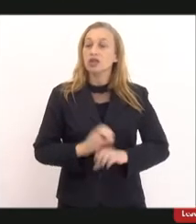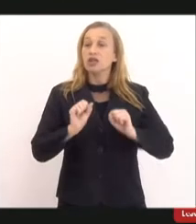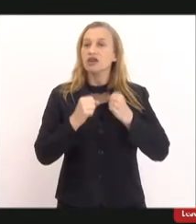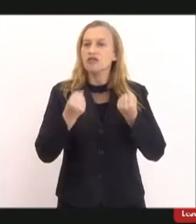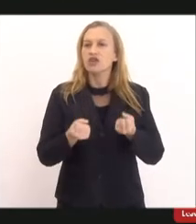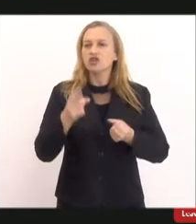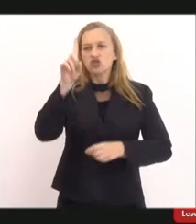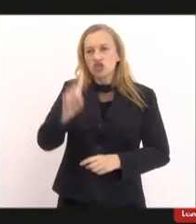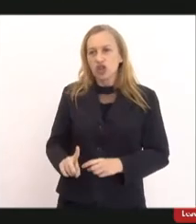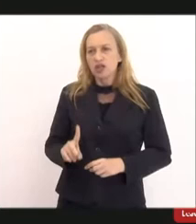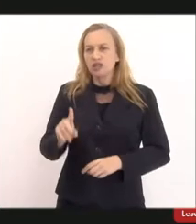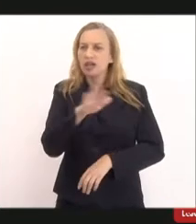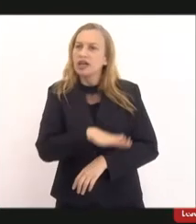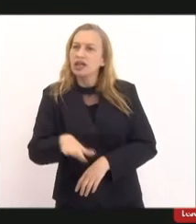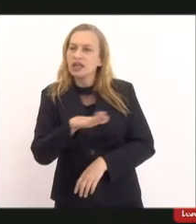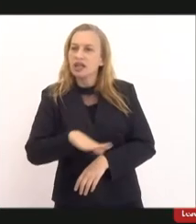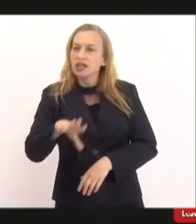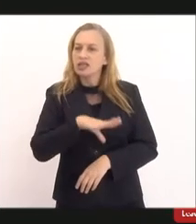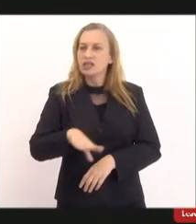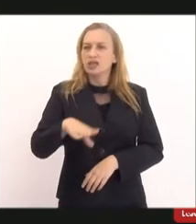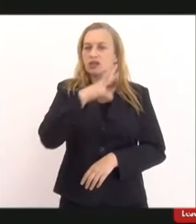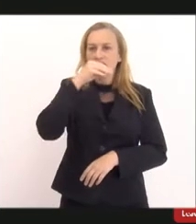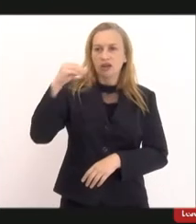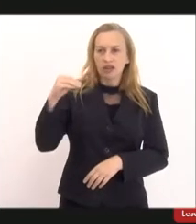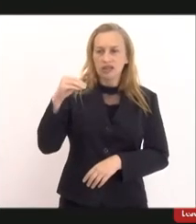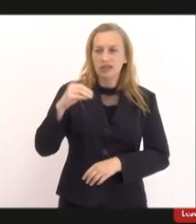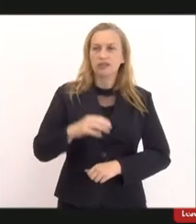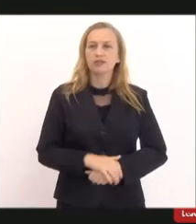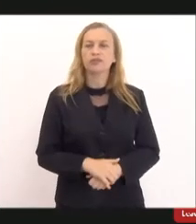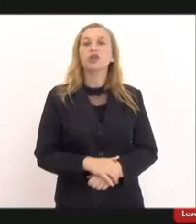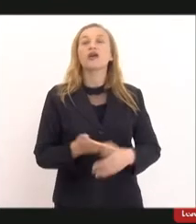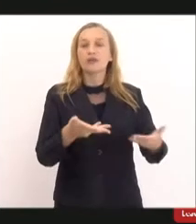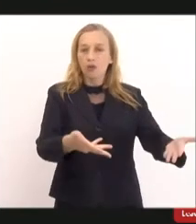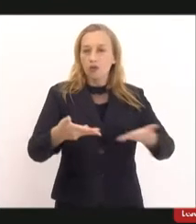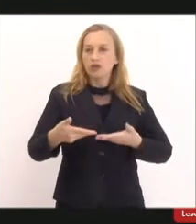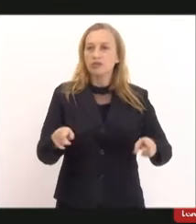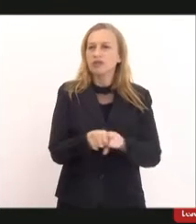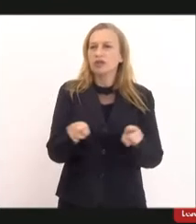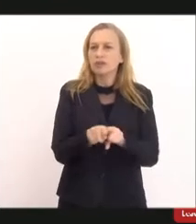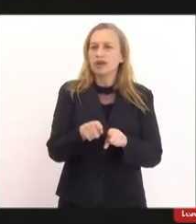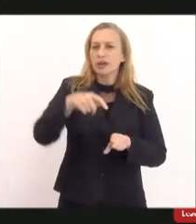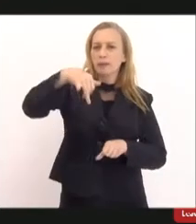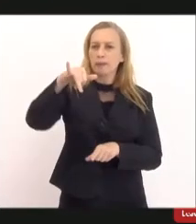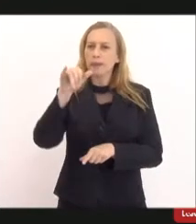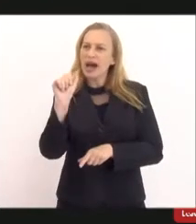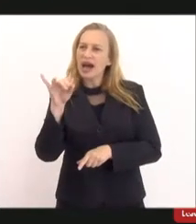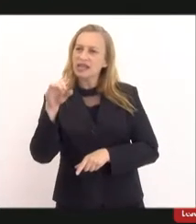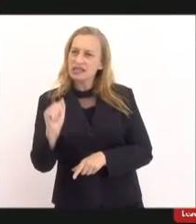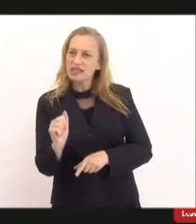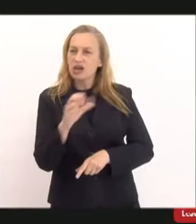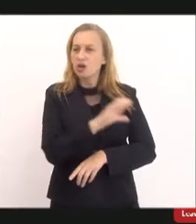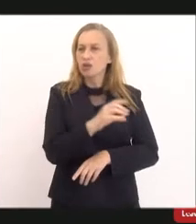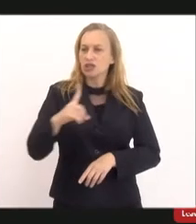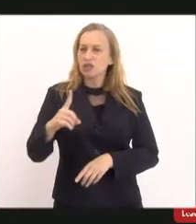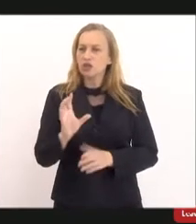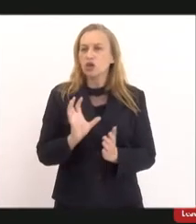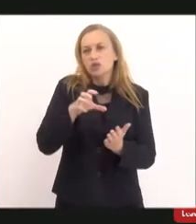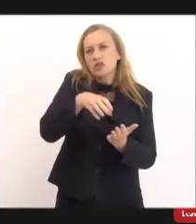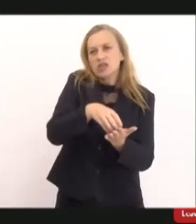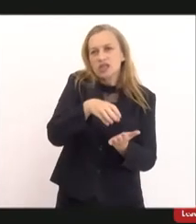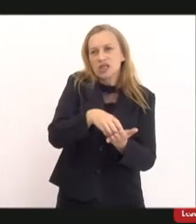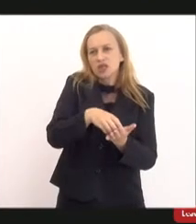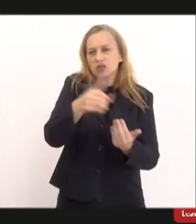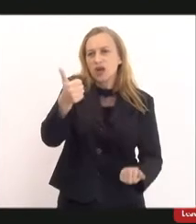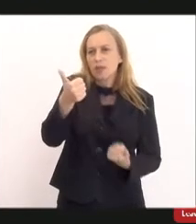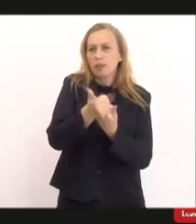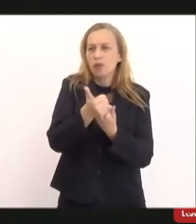de Defesa dos Direitos da Criança e do Adolescente, Defensoria. Convidamos também a doutora Márcia Lustosa, coordenadora do Centro de Apoio